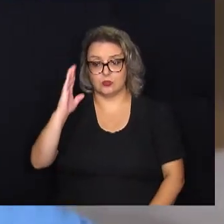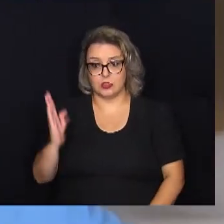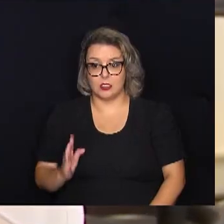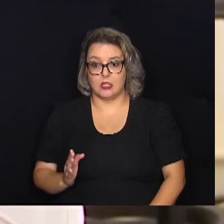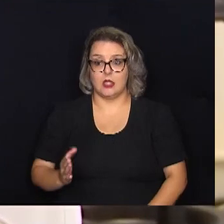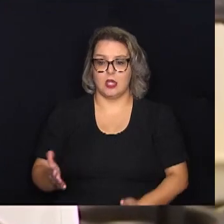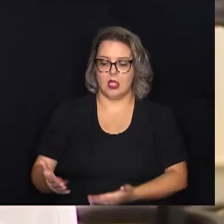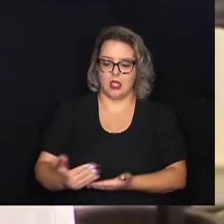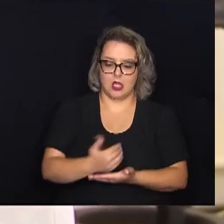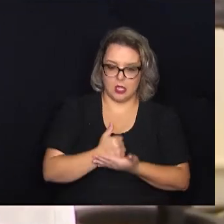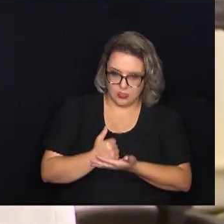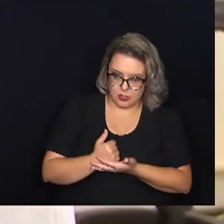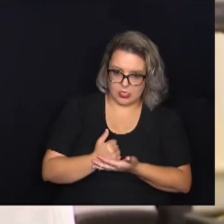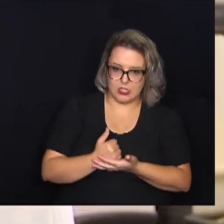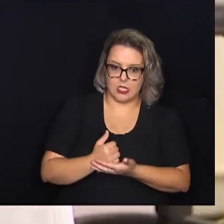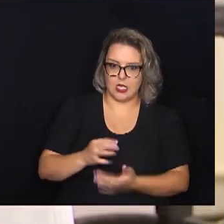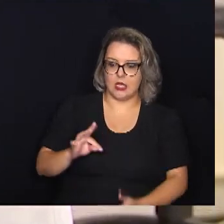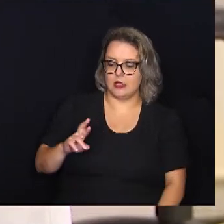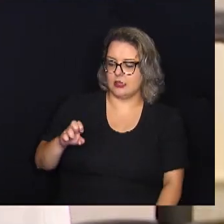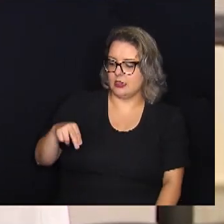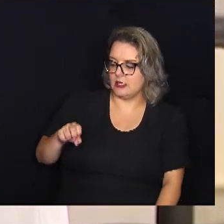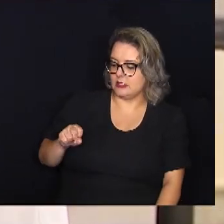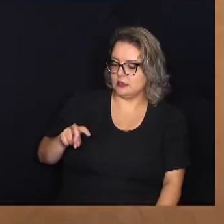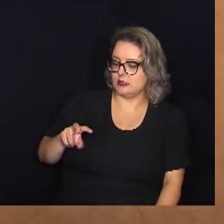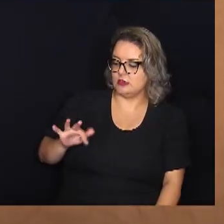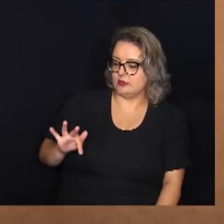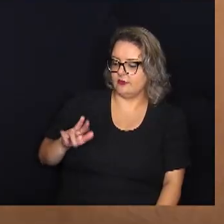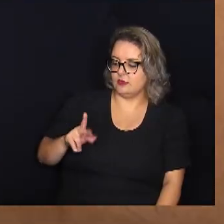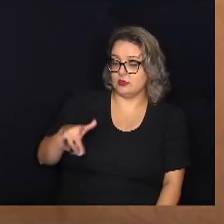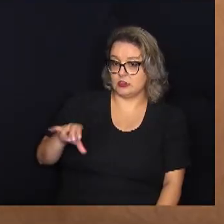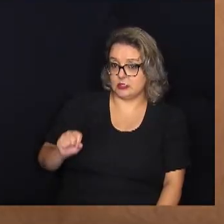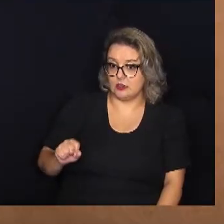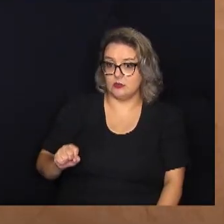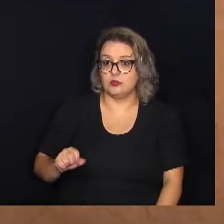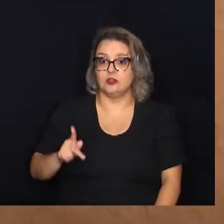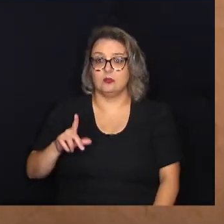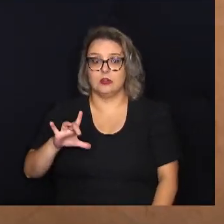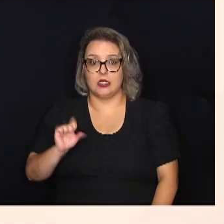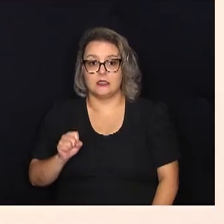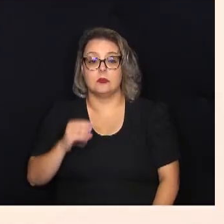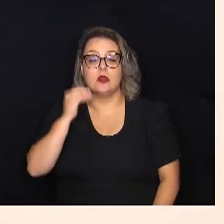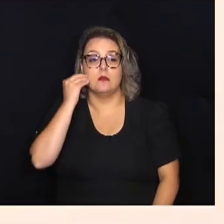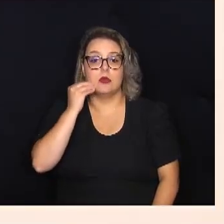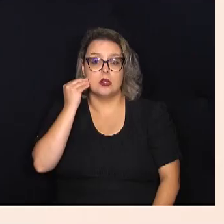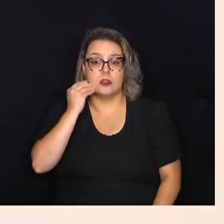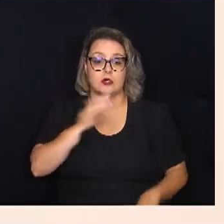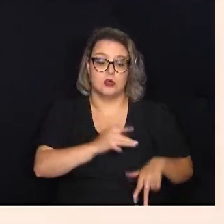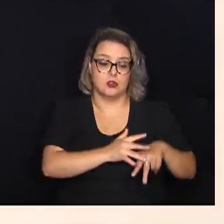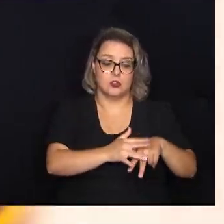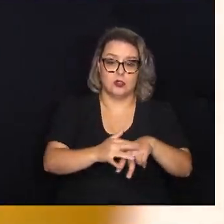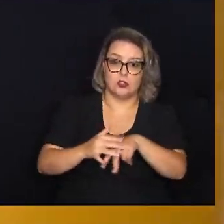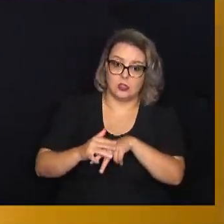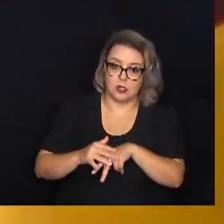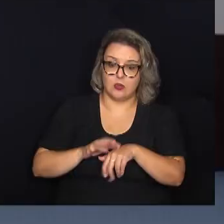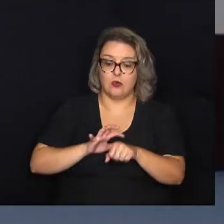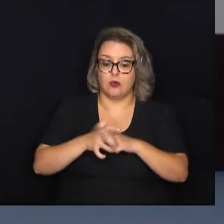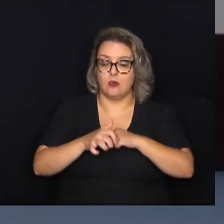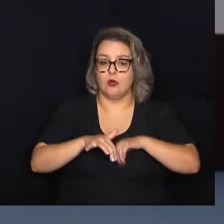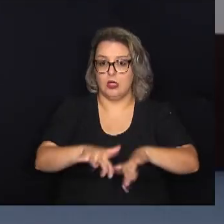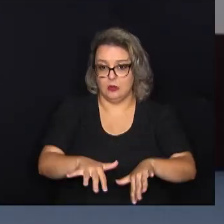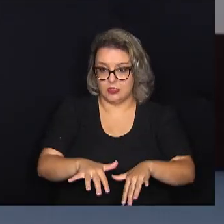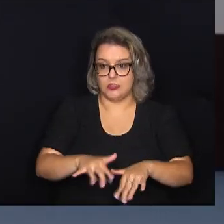transfusão de plasma convalescente para uso experimental no tratamento de pacientes com Covid-19.